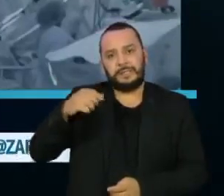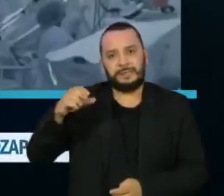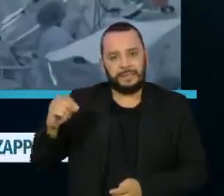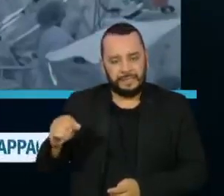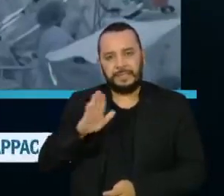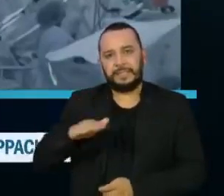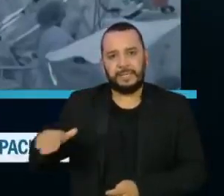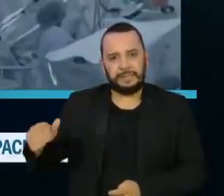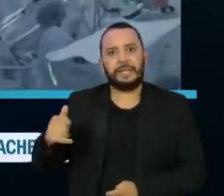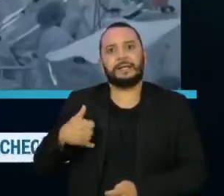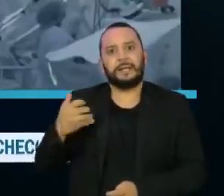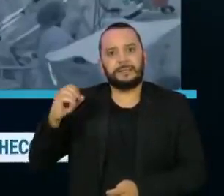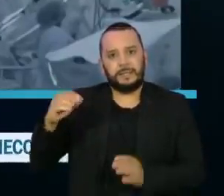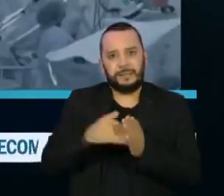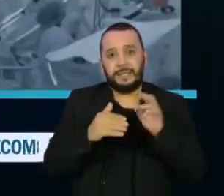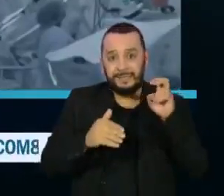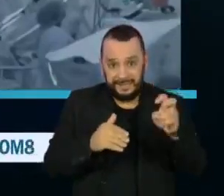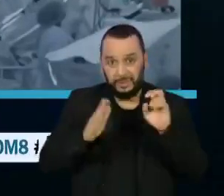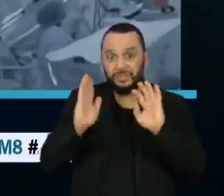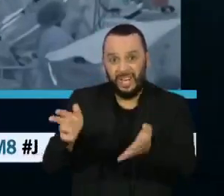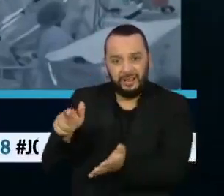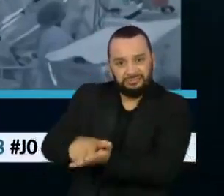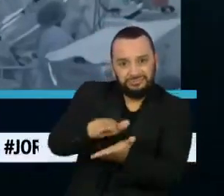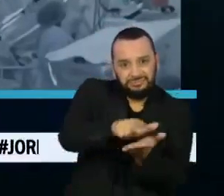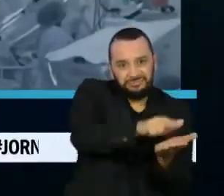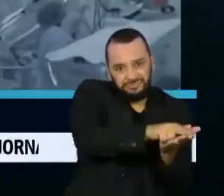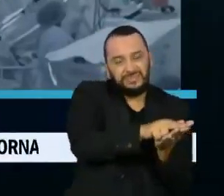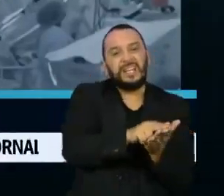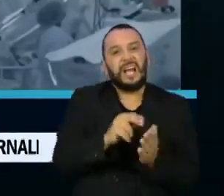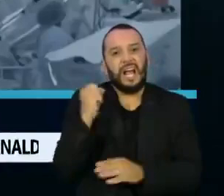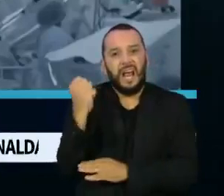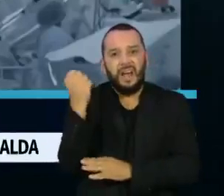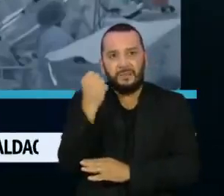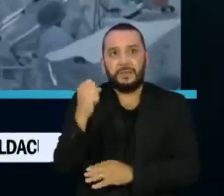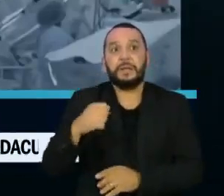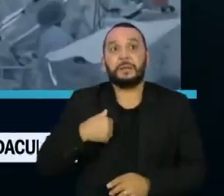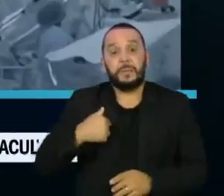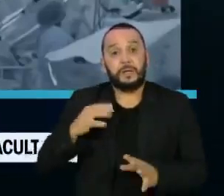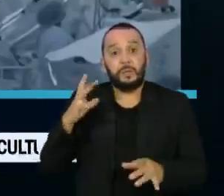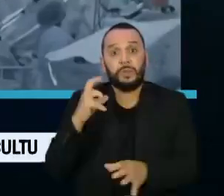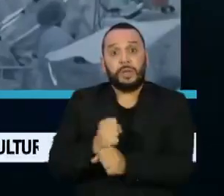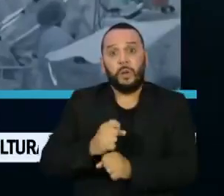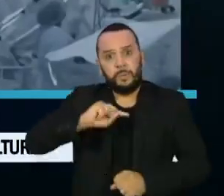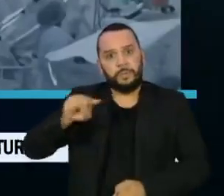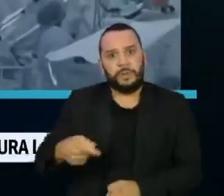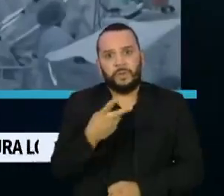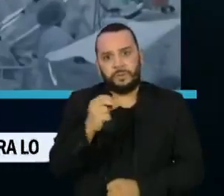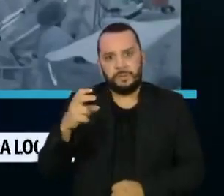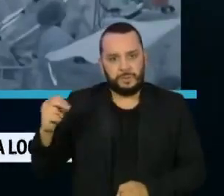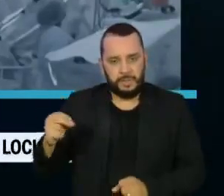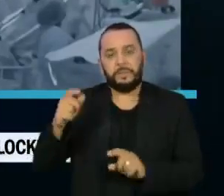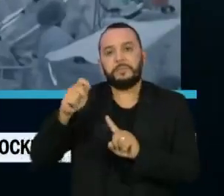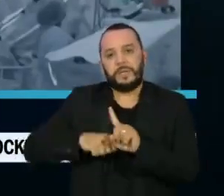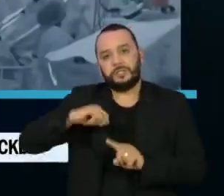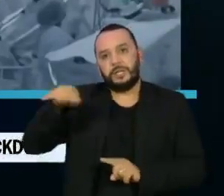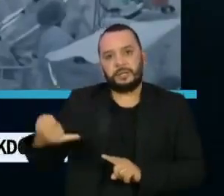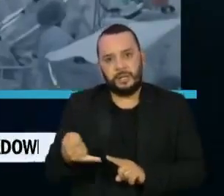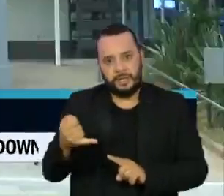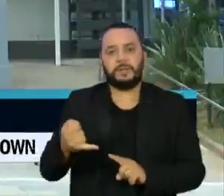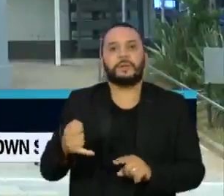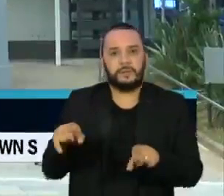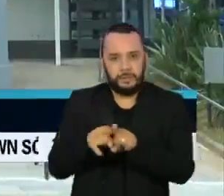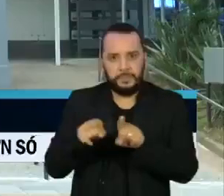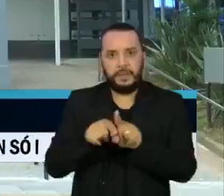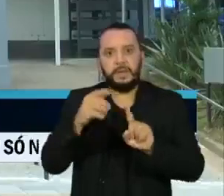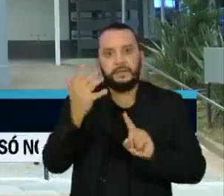foram hospitalizadas em estado grave. Desse total, 1.200 foram internadas em janeiro e fevereiro deste